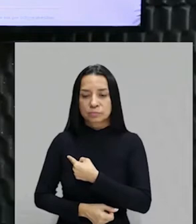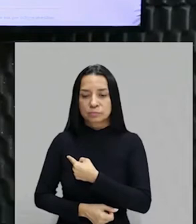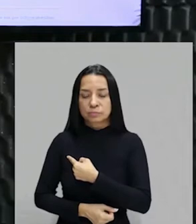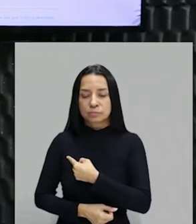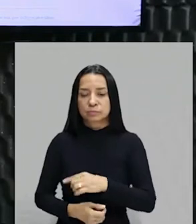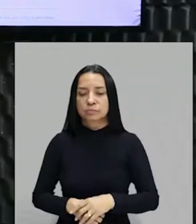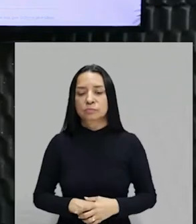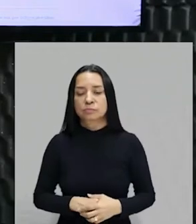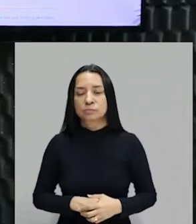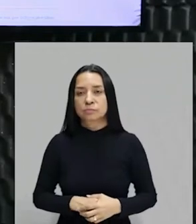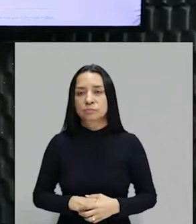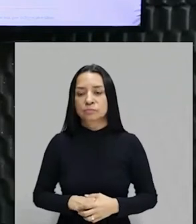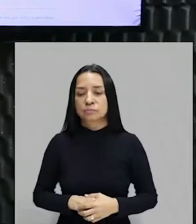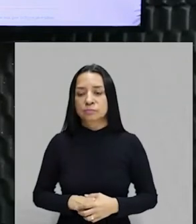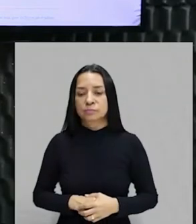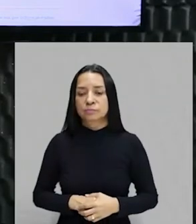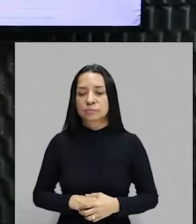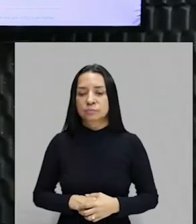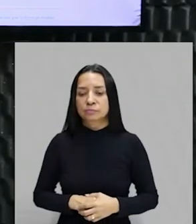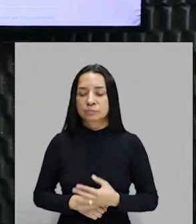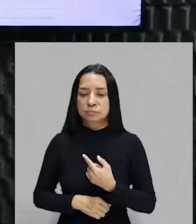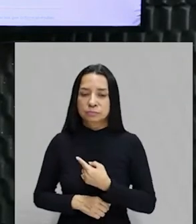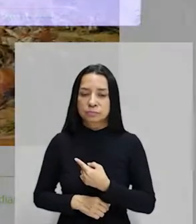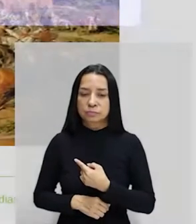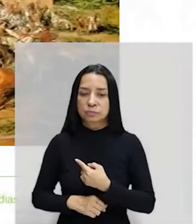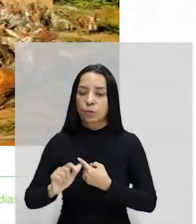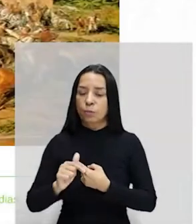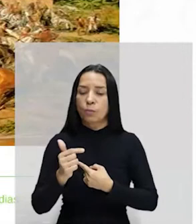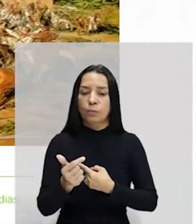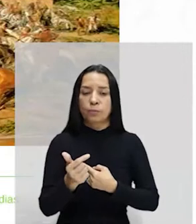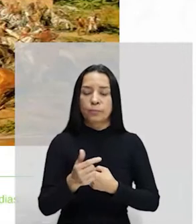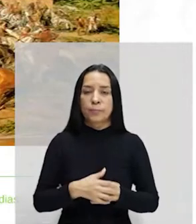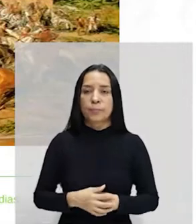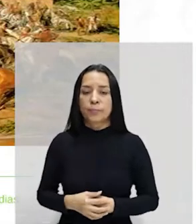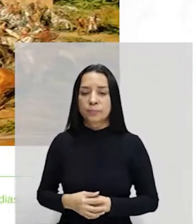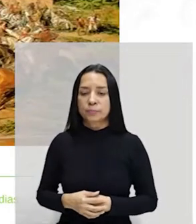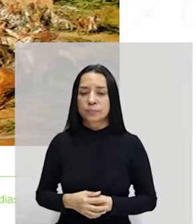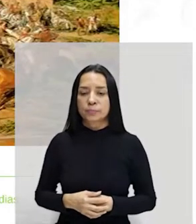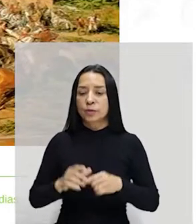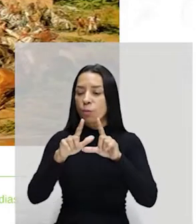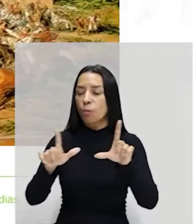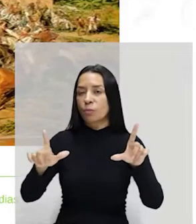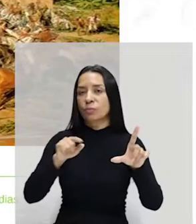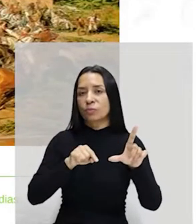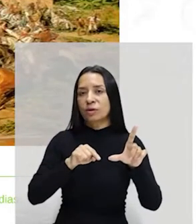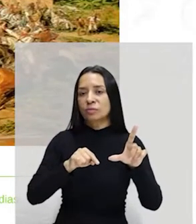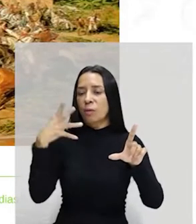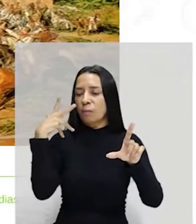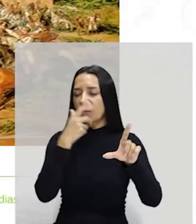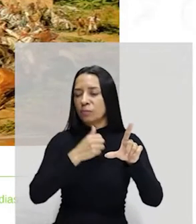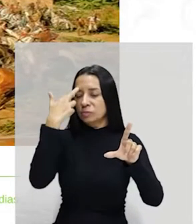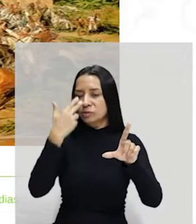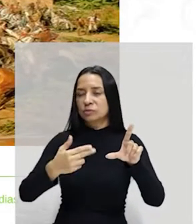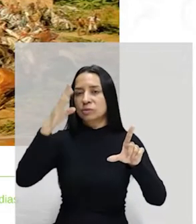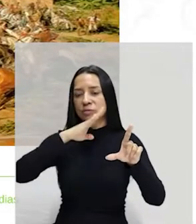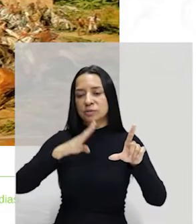popularmente, um pitezinho, uma chantagem emocional. O quadro mais fofo da história do Brasil. Gigante esse quadro,